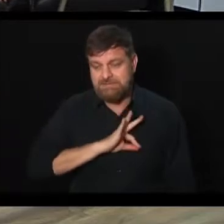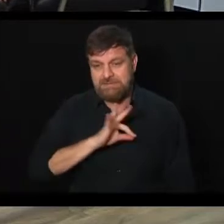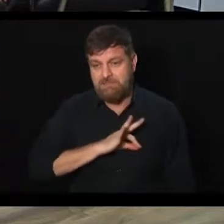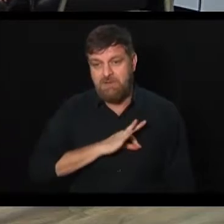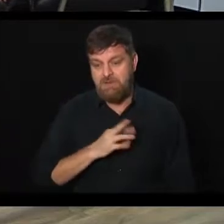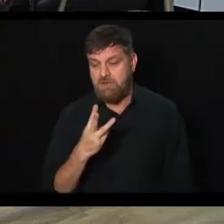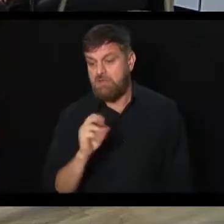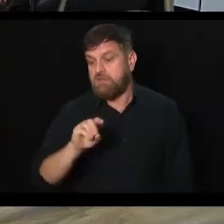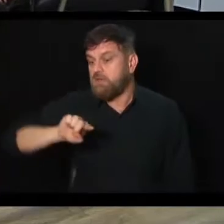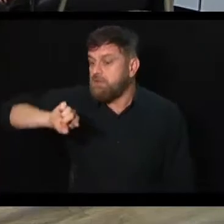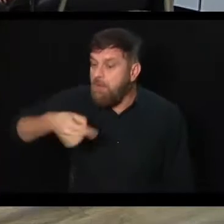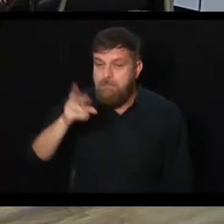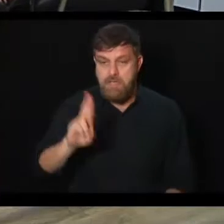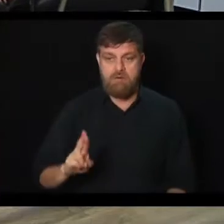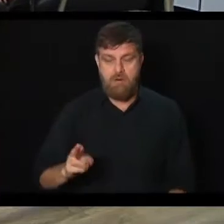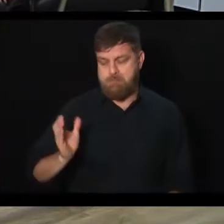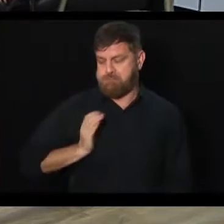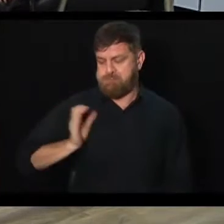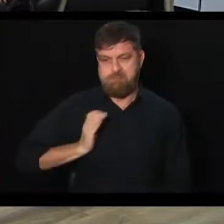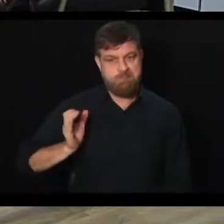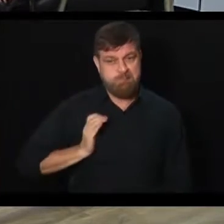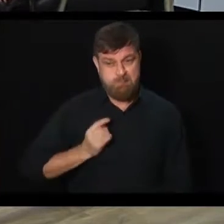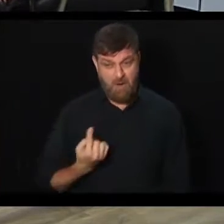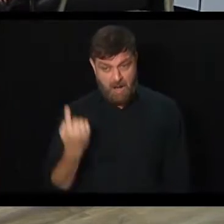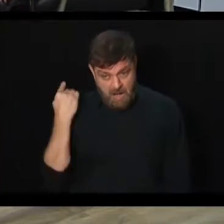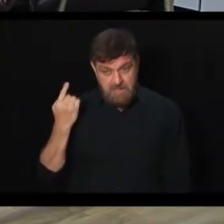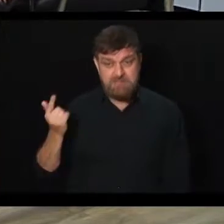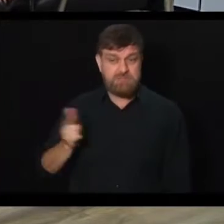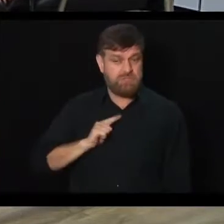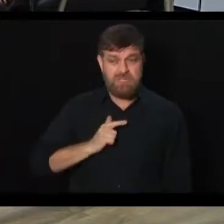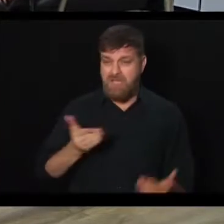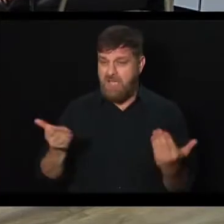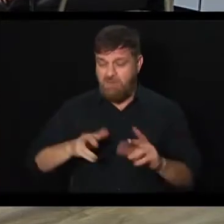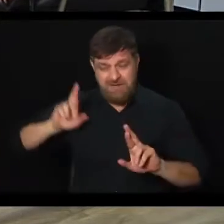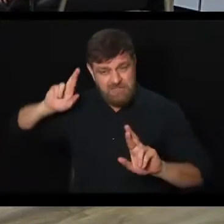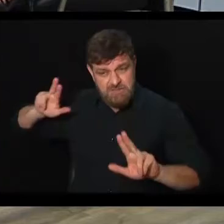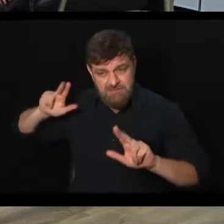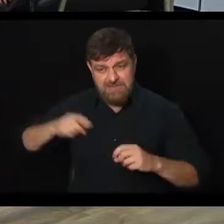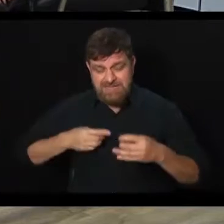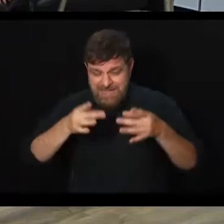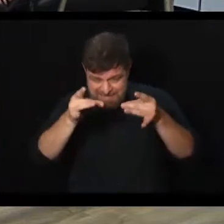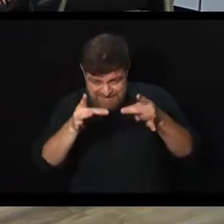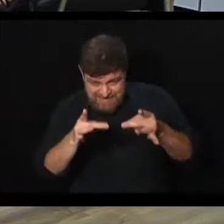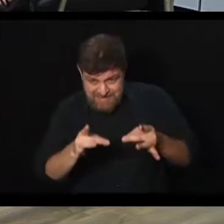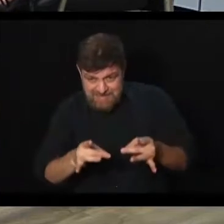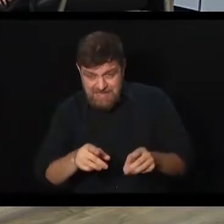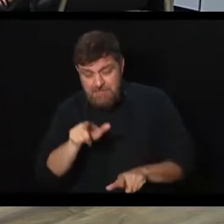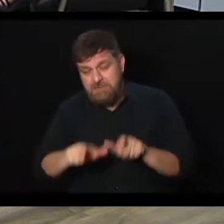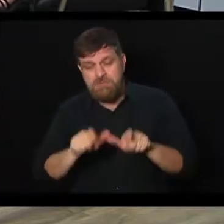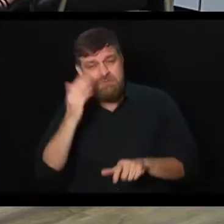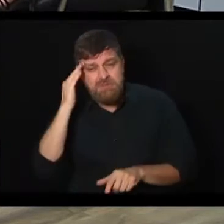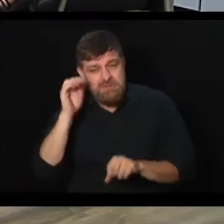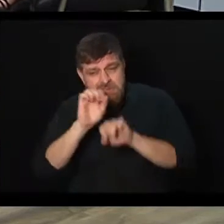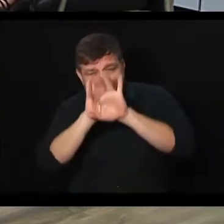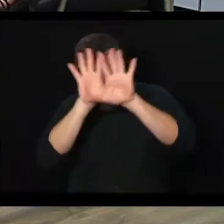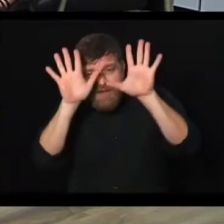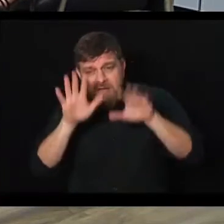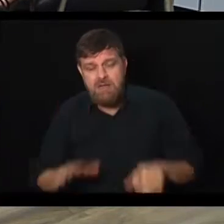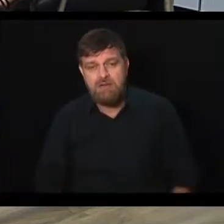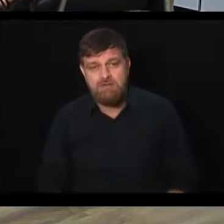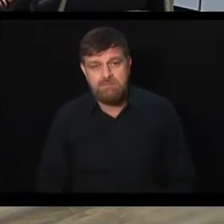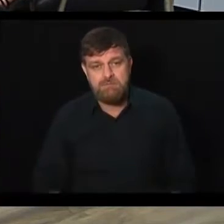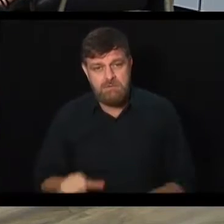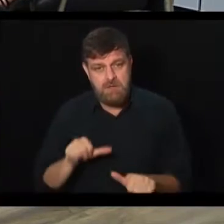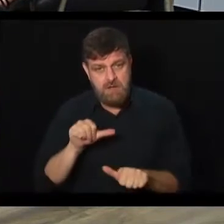os 30 mil mais que antes existia essa possibilidade. Detalhe melhor, por favor, para o nosso telespectador. Uma das mudanças